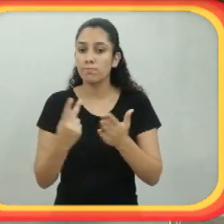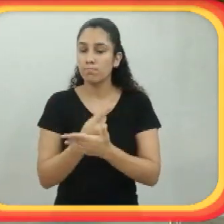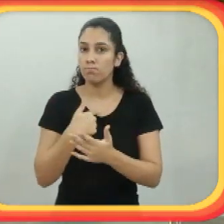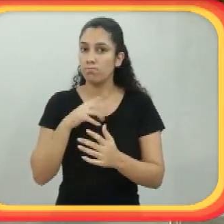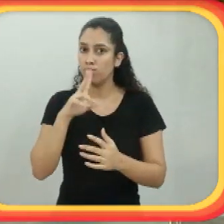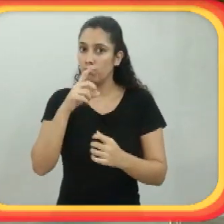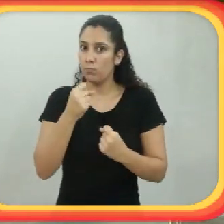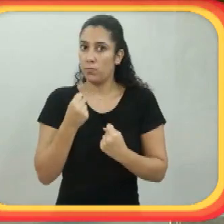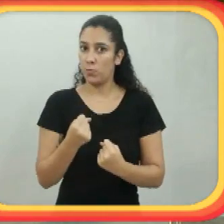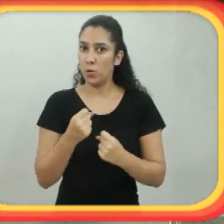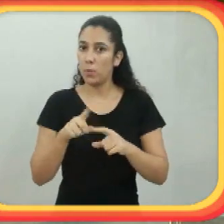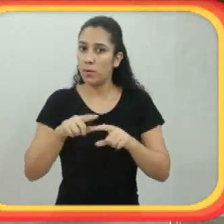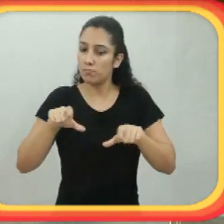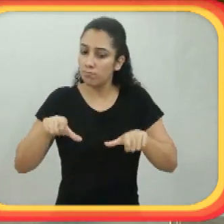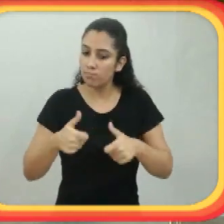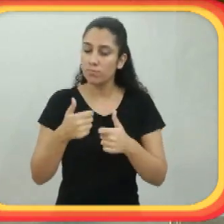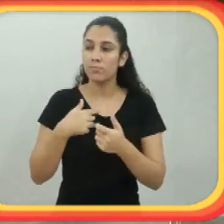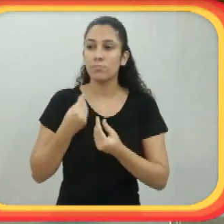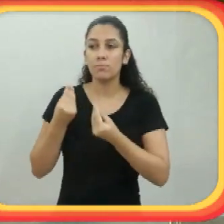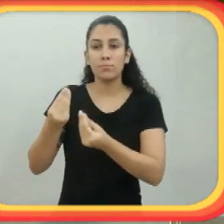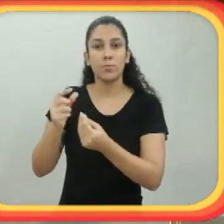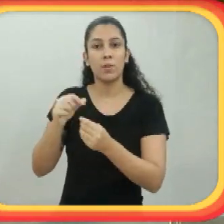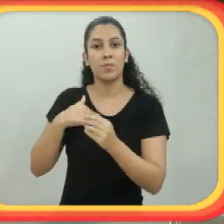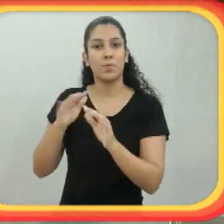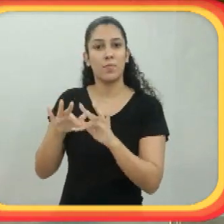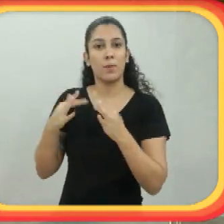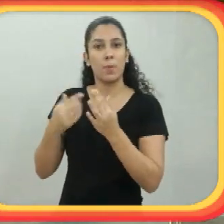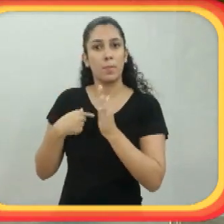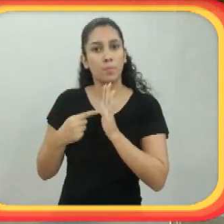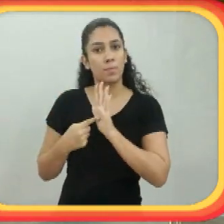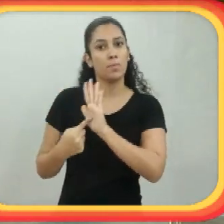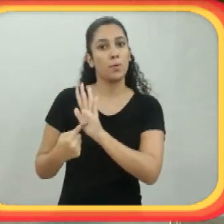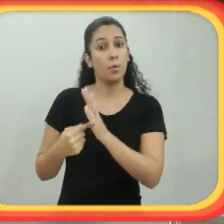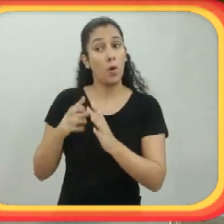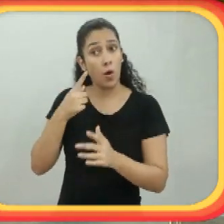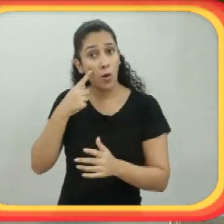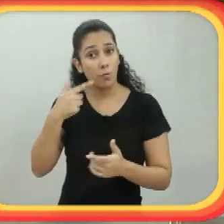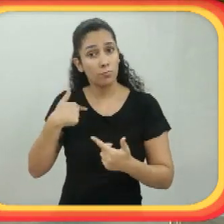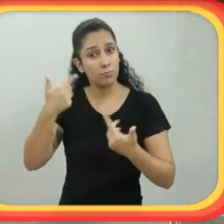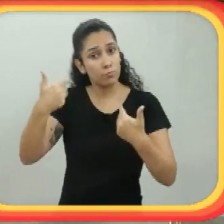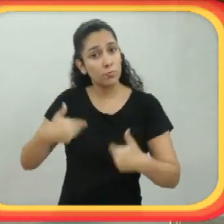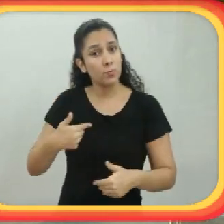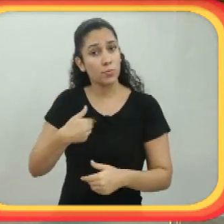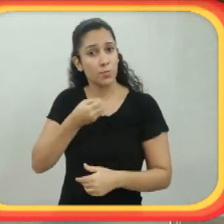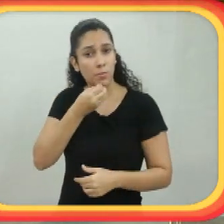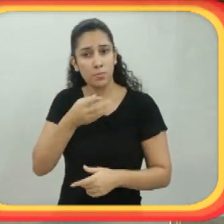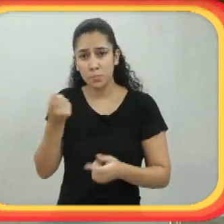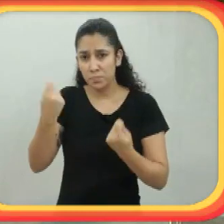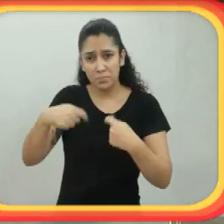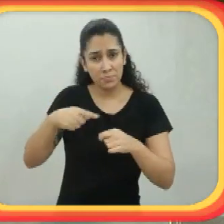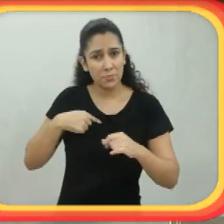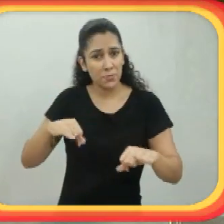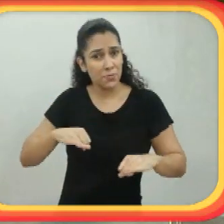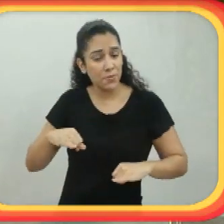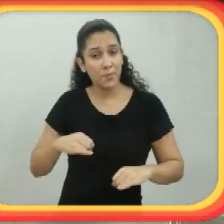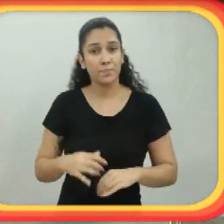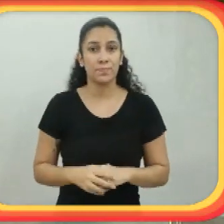quando eu vivenciei realmente o luto por ter perdido o meu andar.